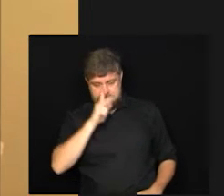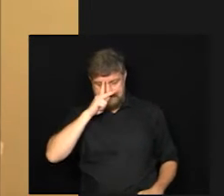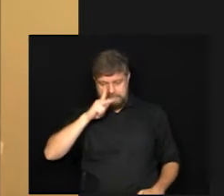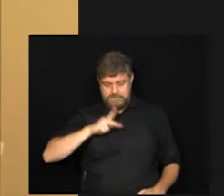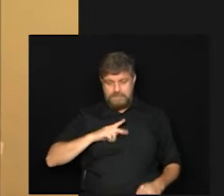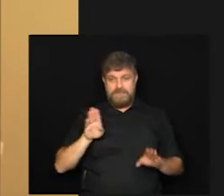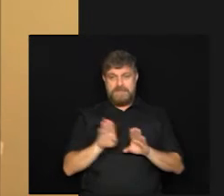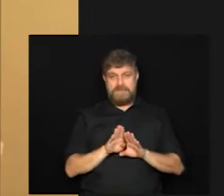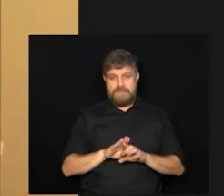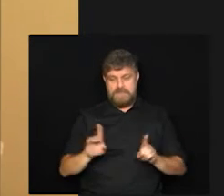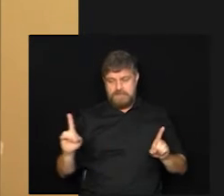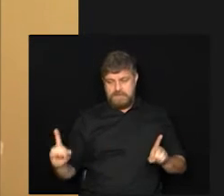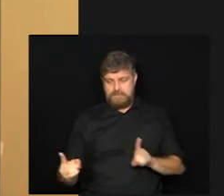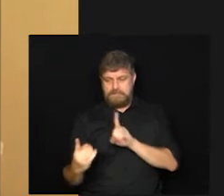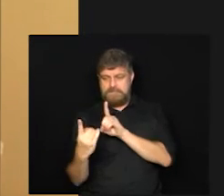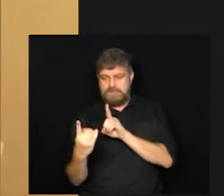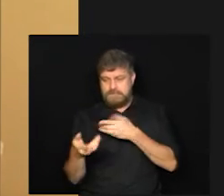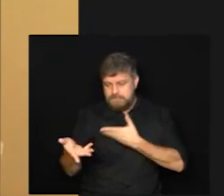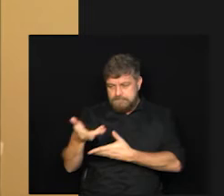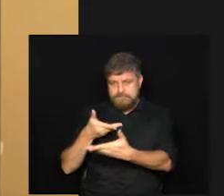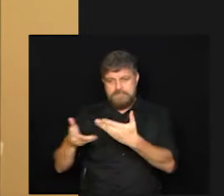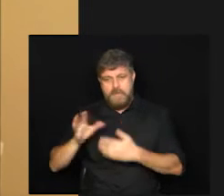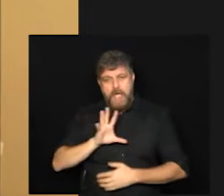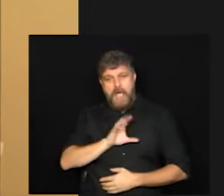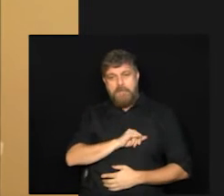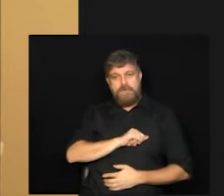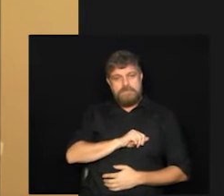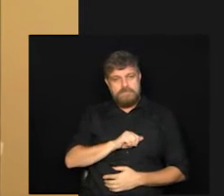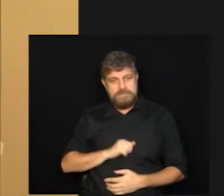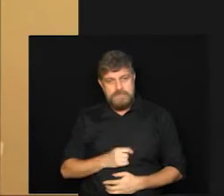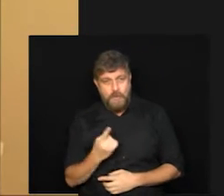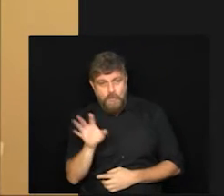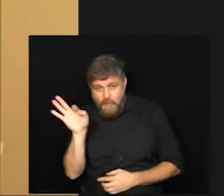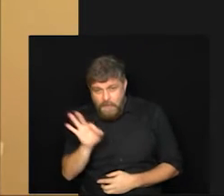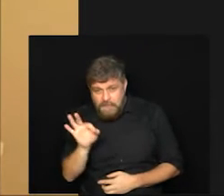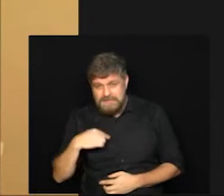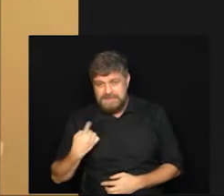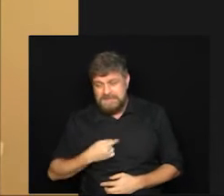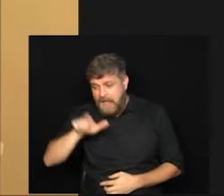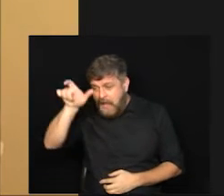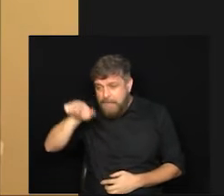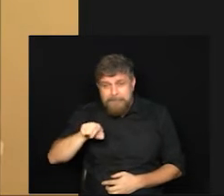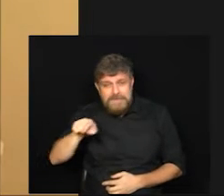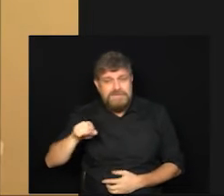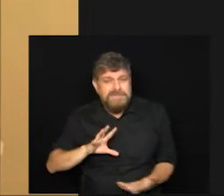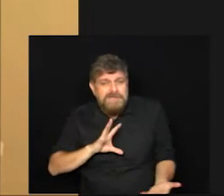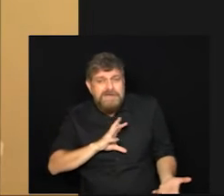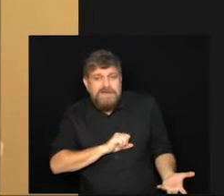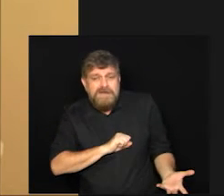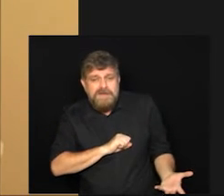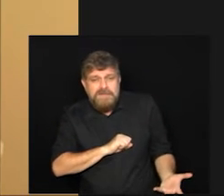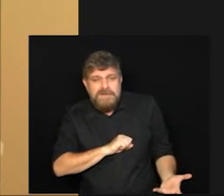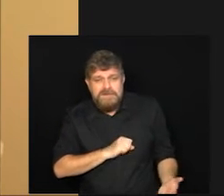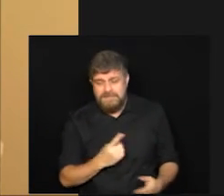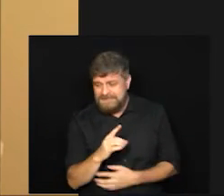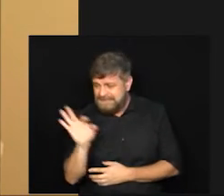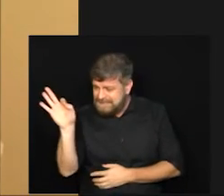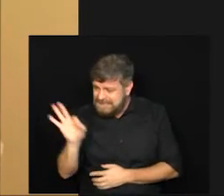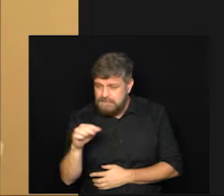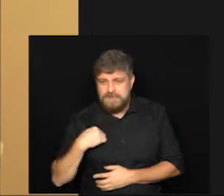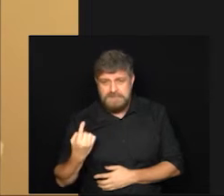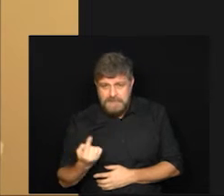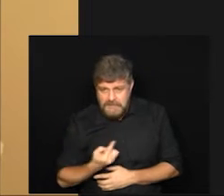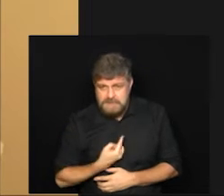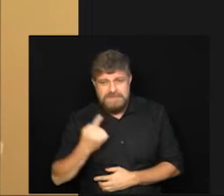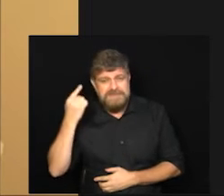e ao próximo e quando é um por cento do nosso ente querido é cem por cento então a gente tem que